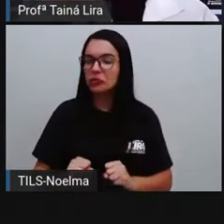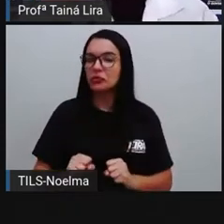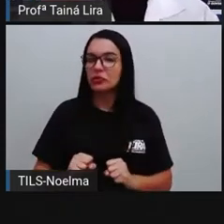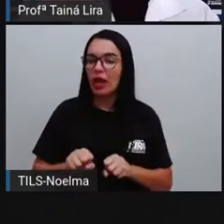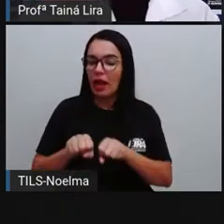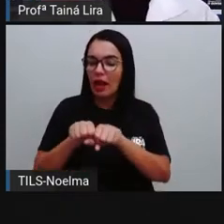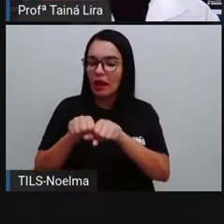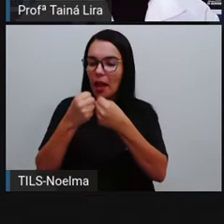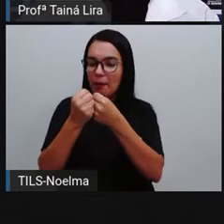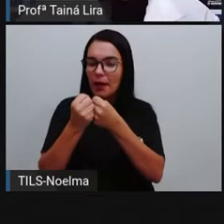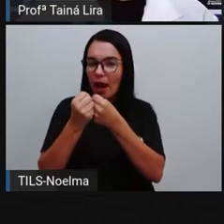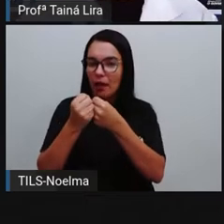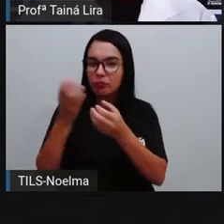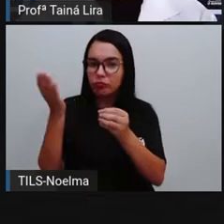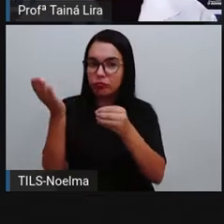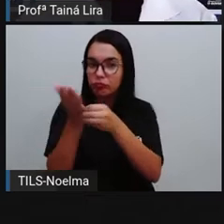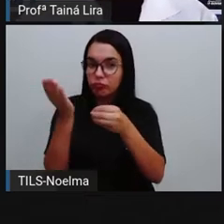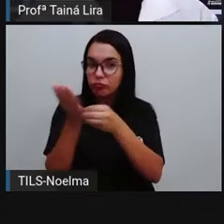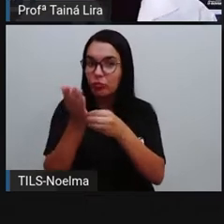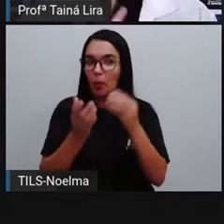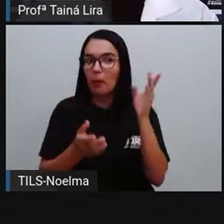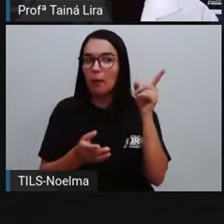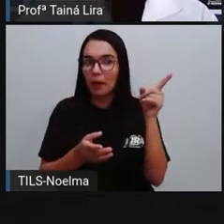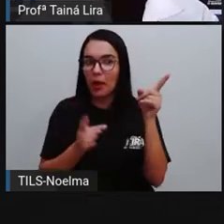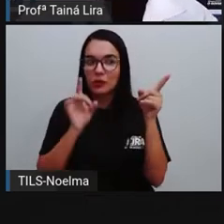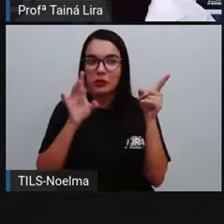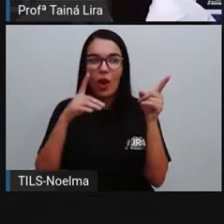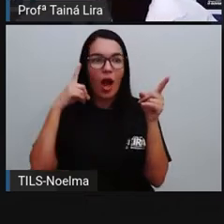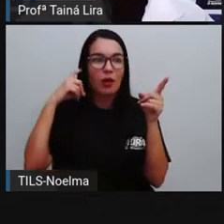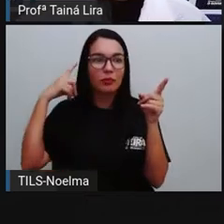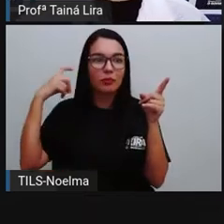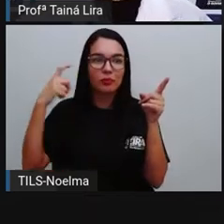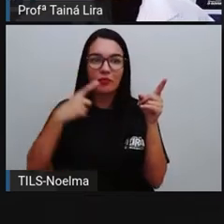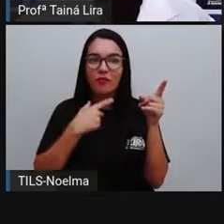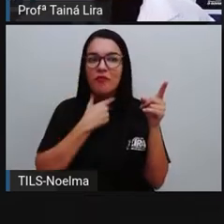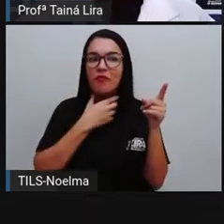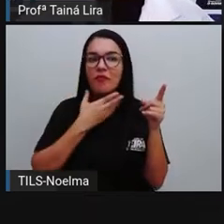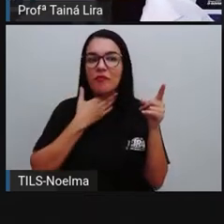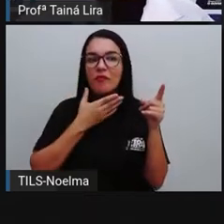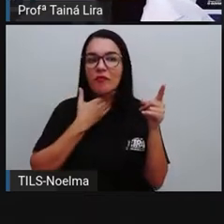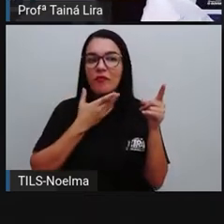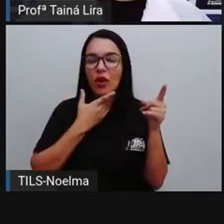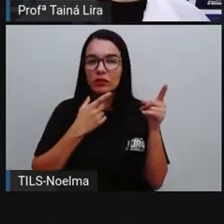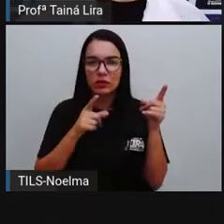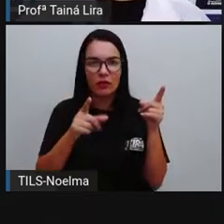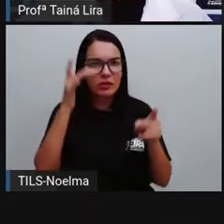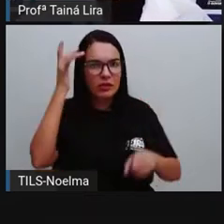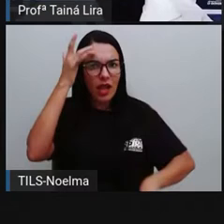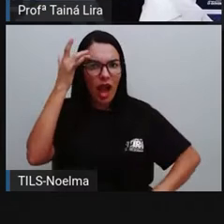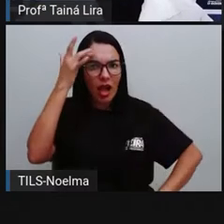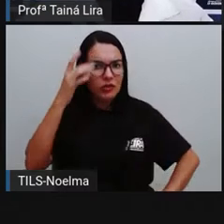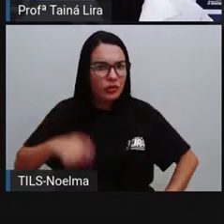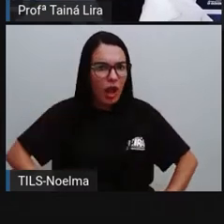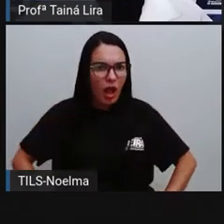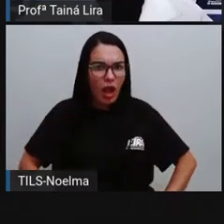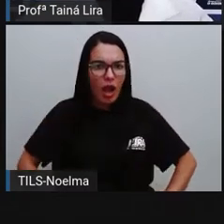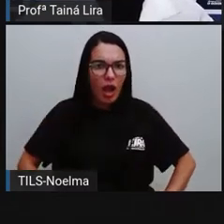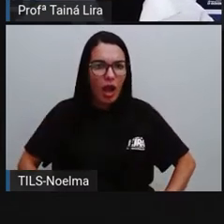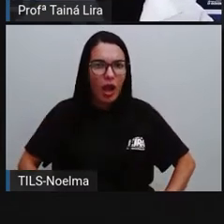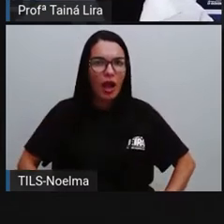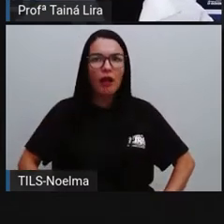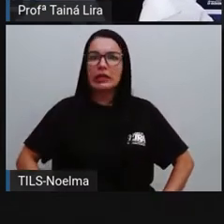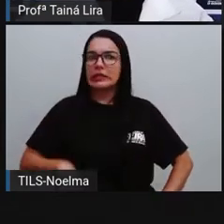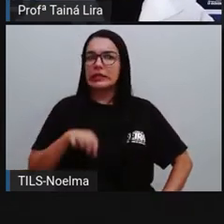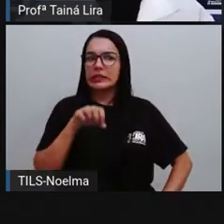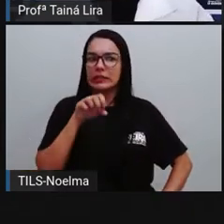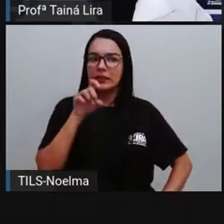essa taça com o som da voz dele. E o que é que vocês acham? Será que é realmente